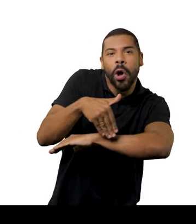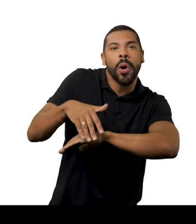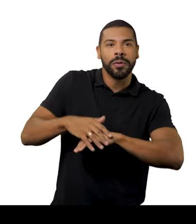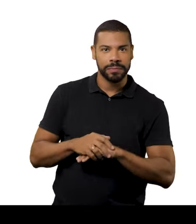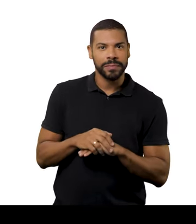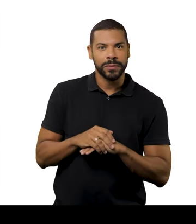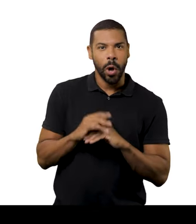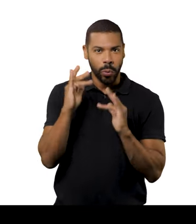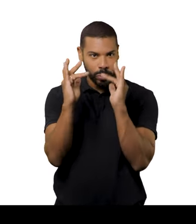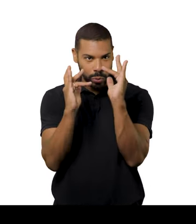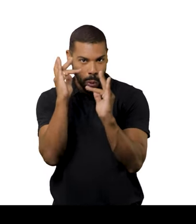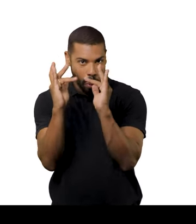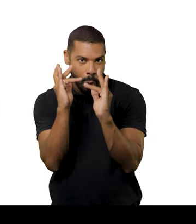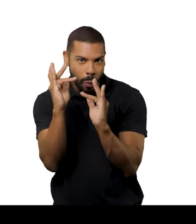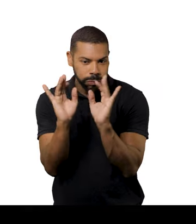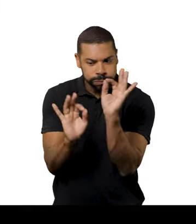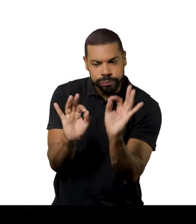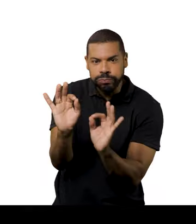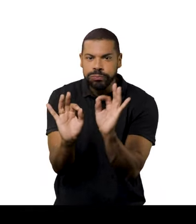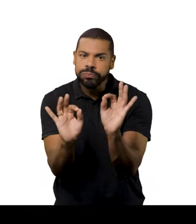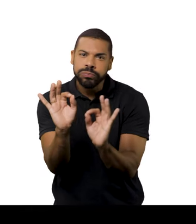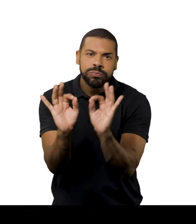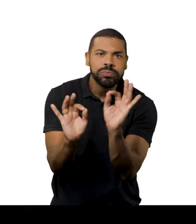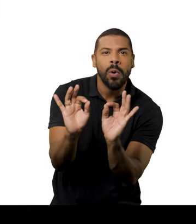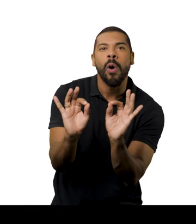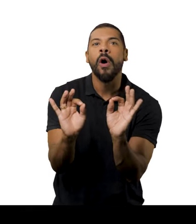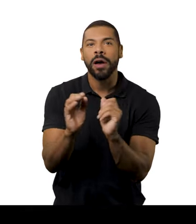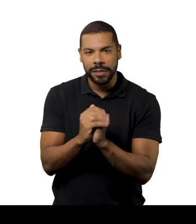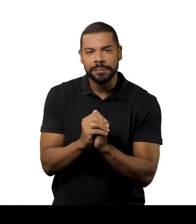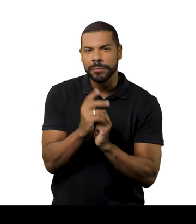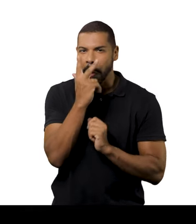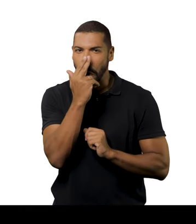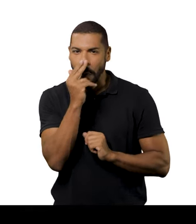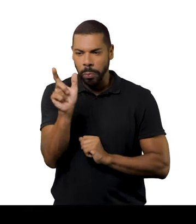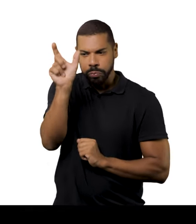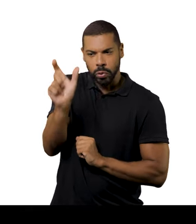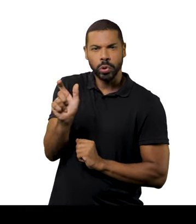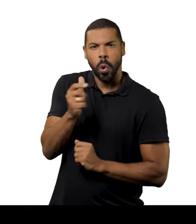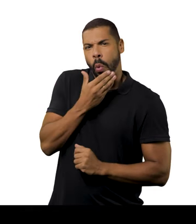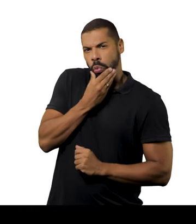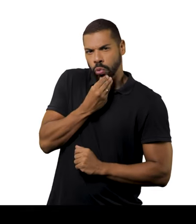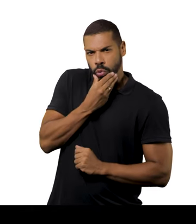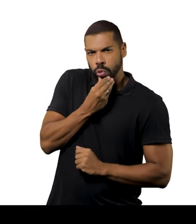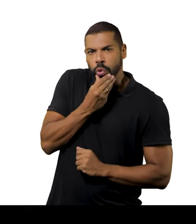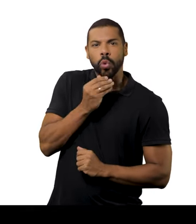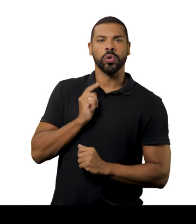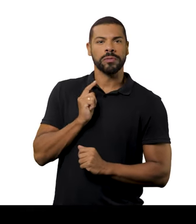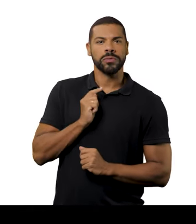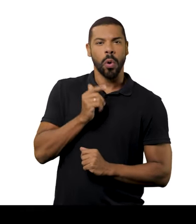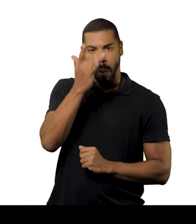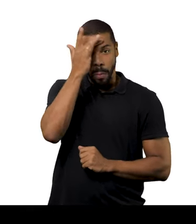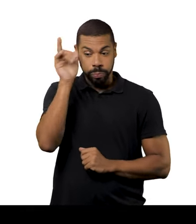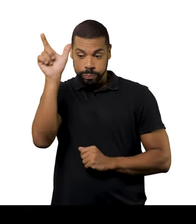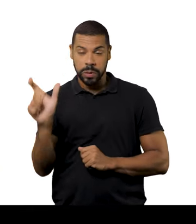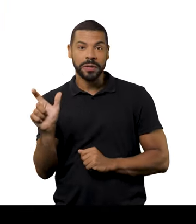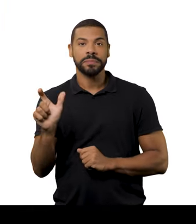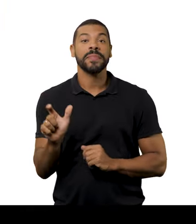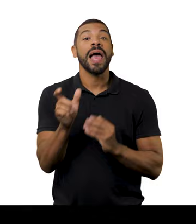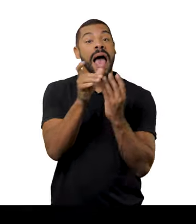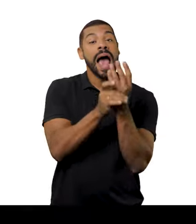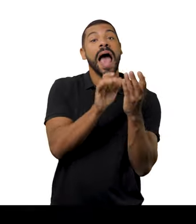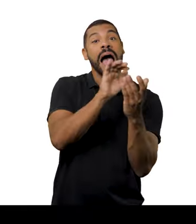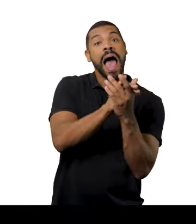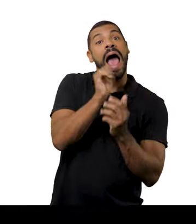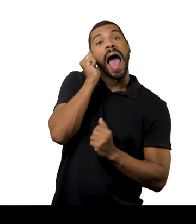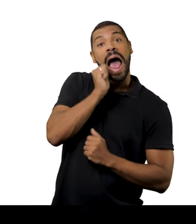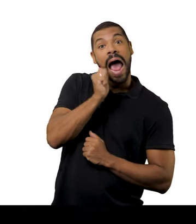noivo é toda feita com motos, que assim, tem uma coisa, uma sugestão de masculinidade na moto. E o